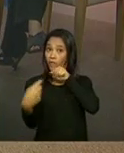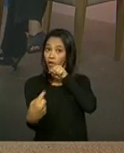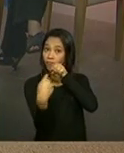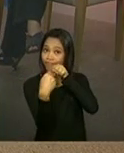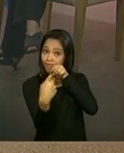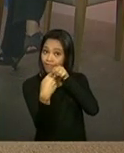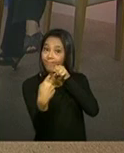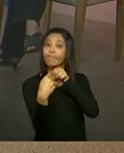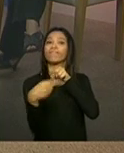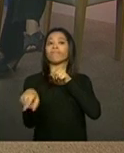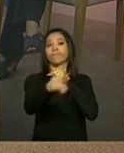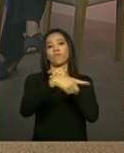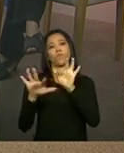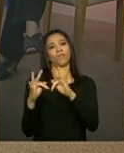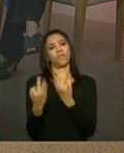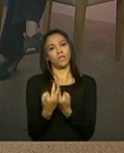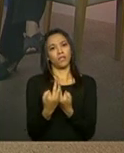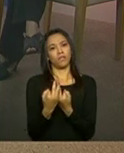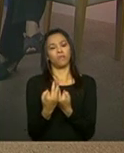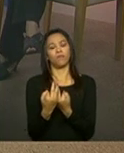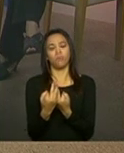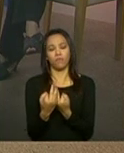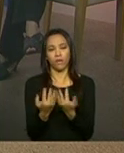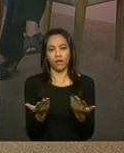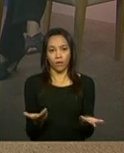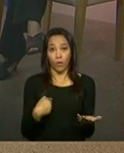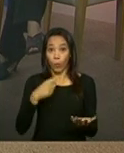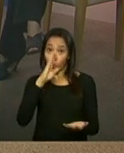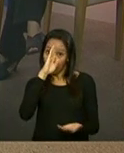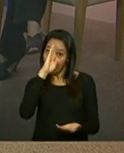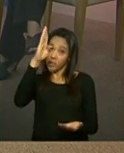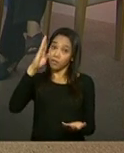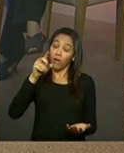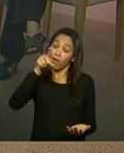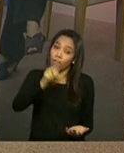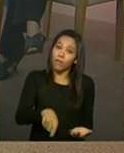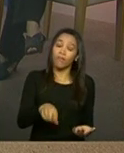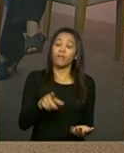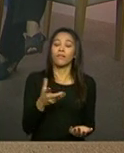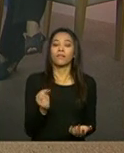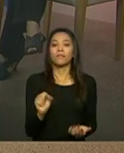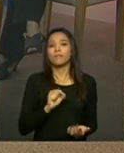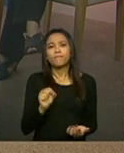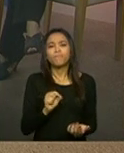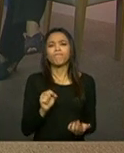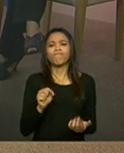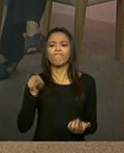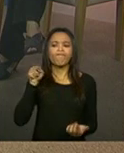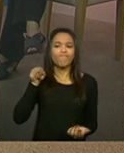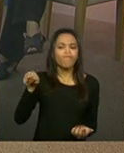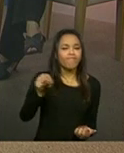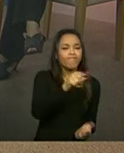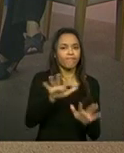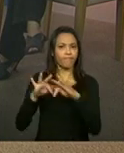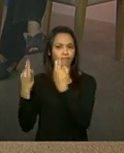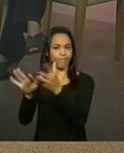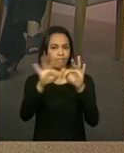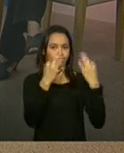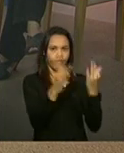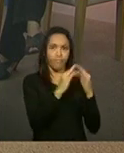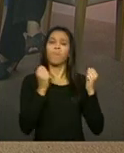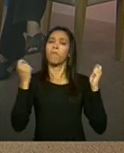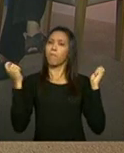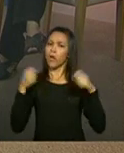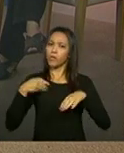necessidades dessas famílias. O ideal é também que as famílias, elas possam participar ativamente